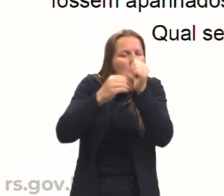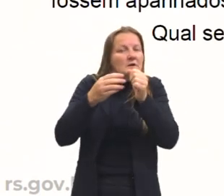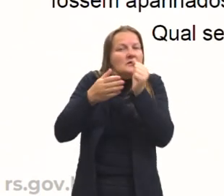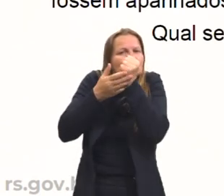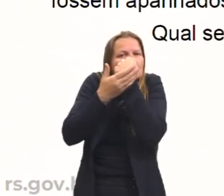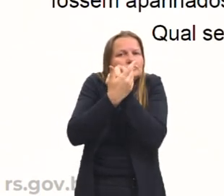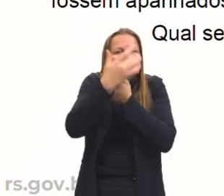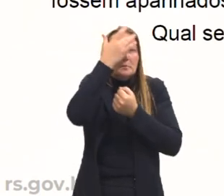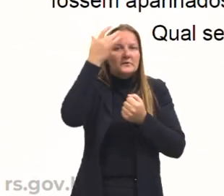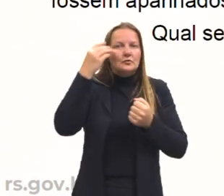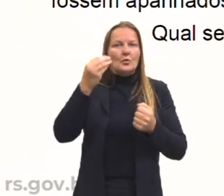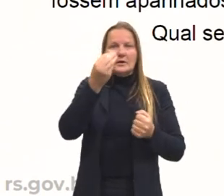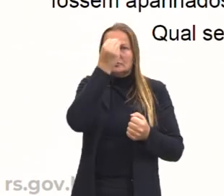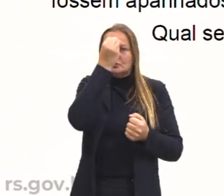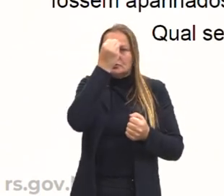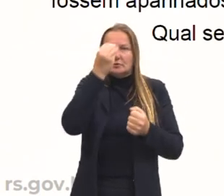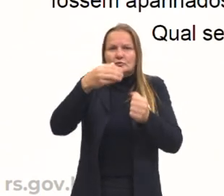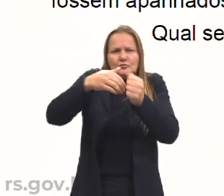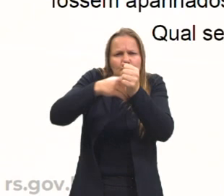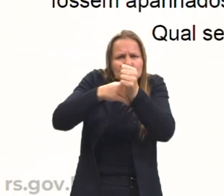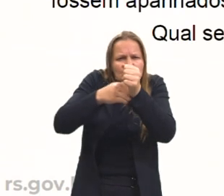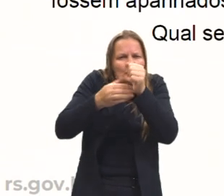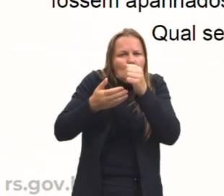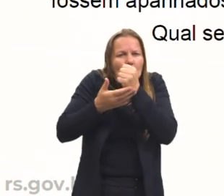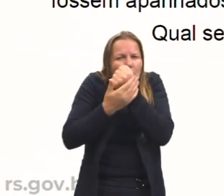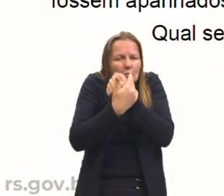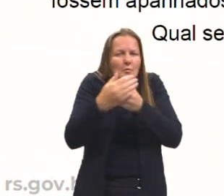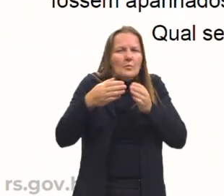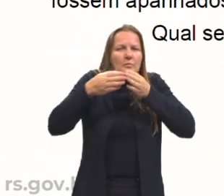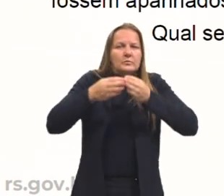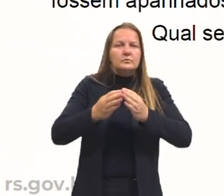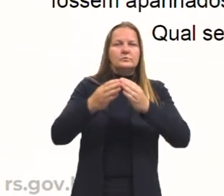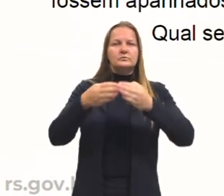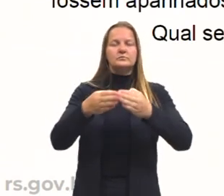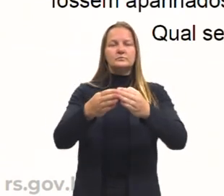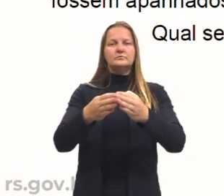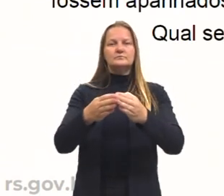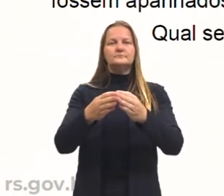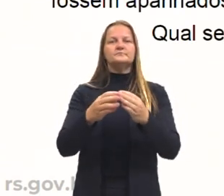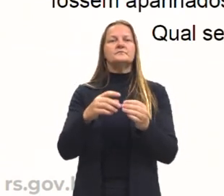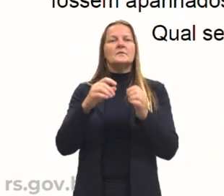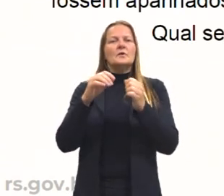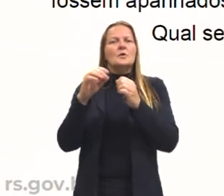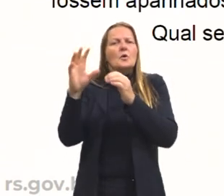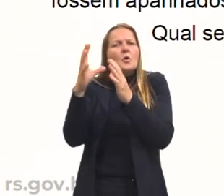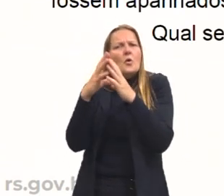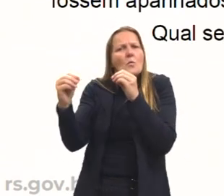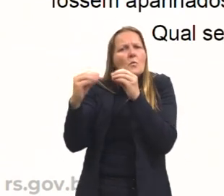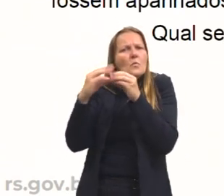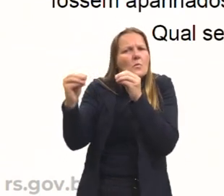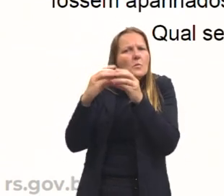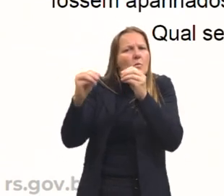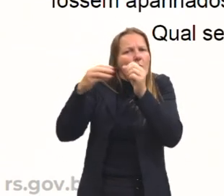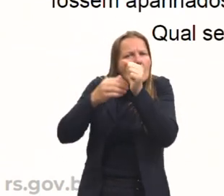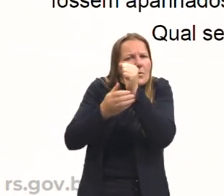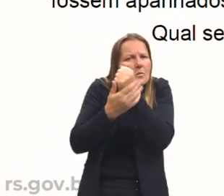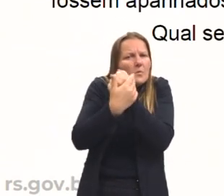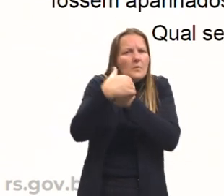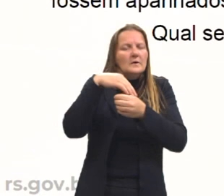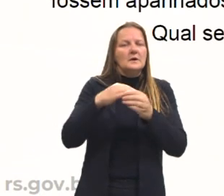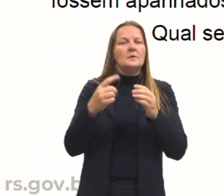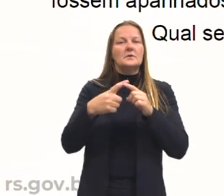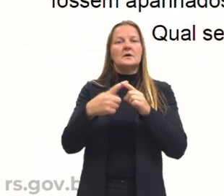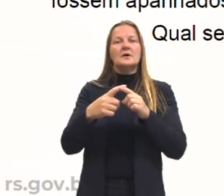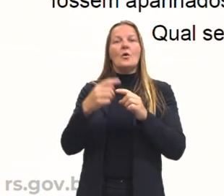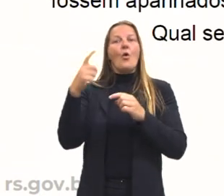judeus para Inglaterra, e os barcos de pesca com refugiados a bordo eram, por vezes, interceptados